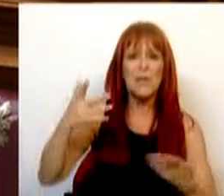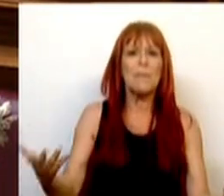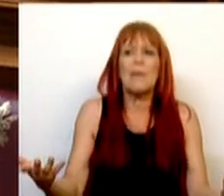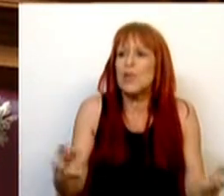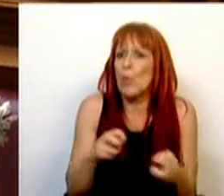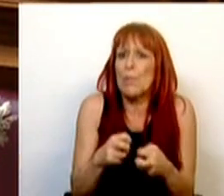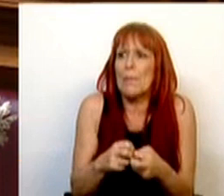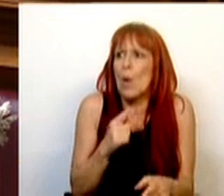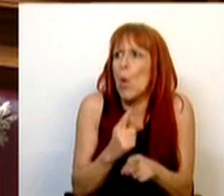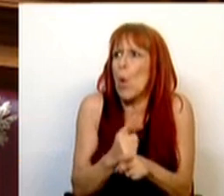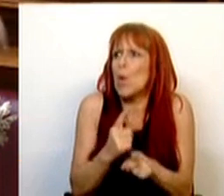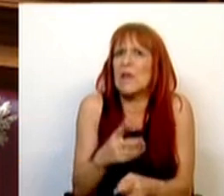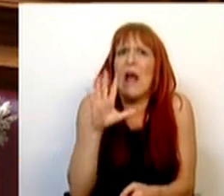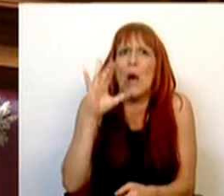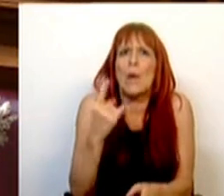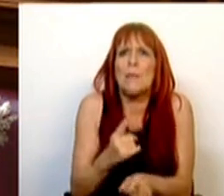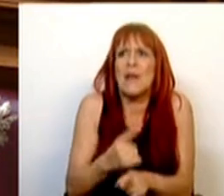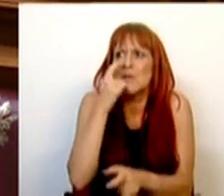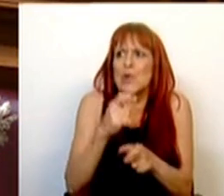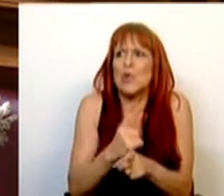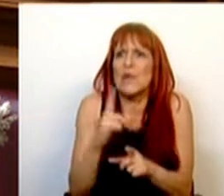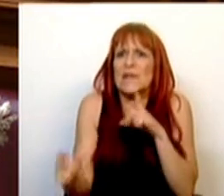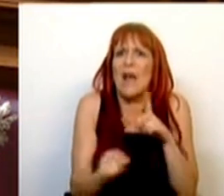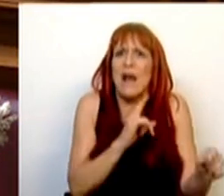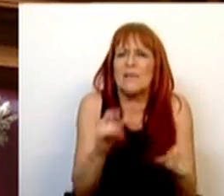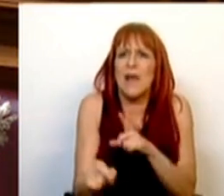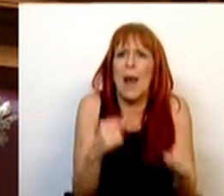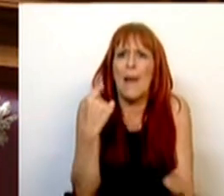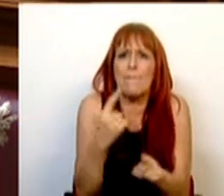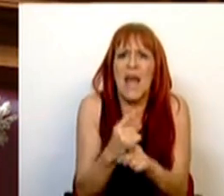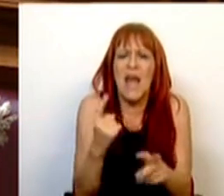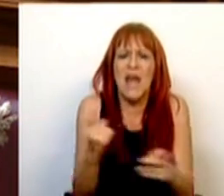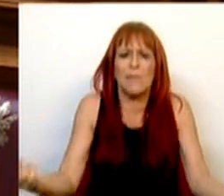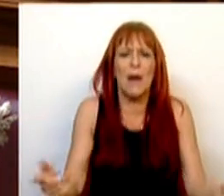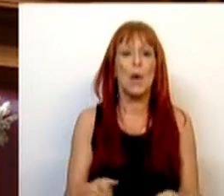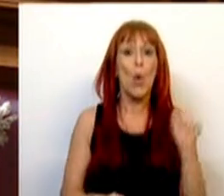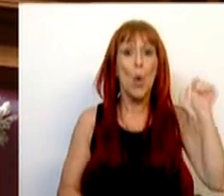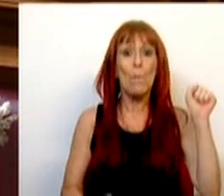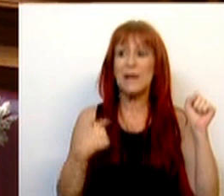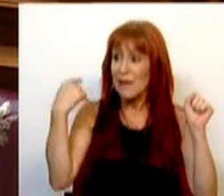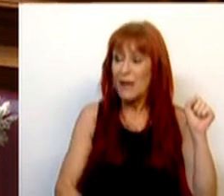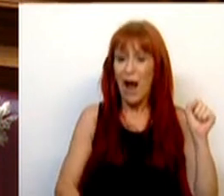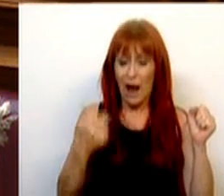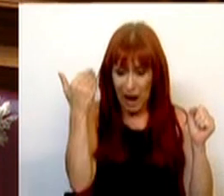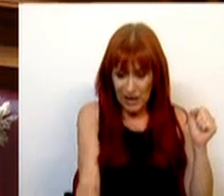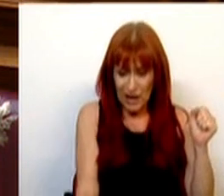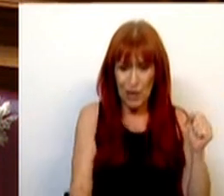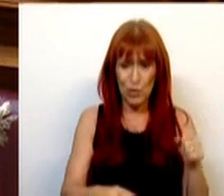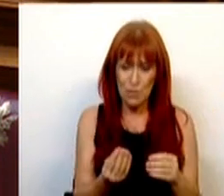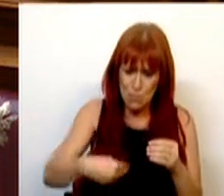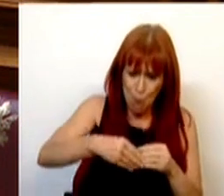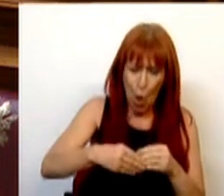é certo é que o problema continua a acontecer, as pessoas continuam a sair desses territórios. E portanto o PS está a dar aqui um